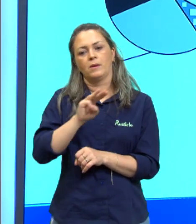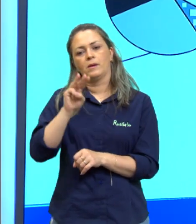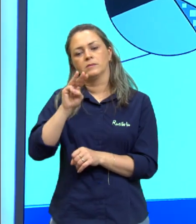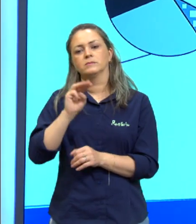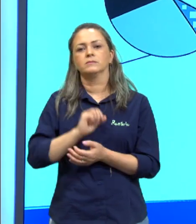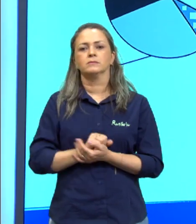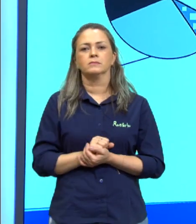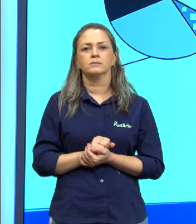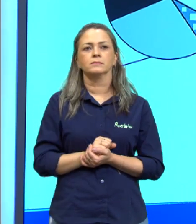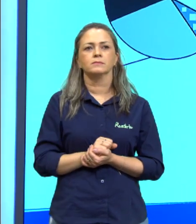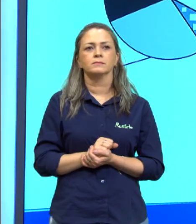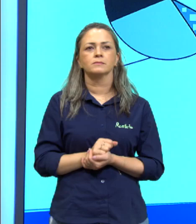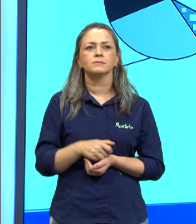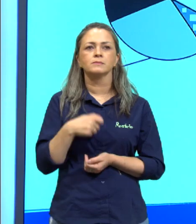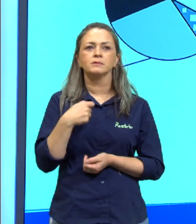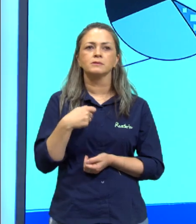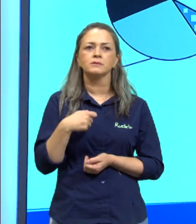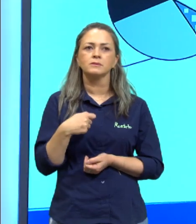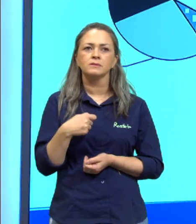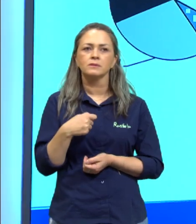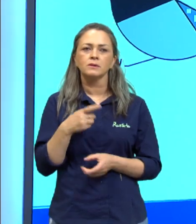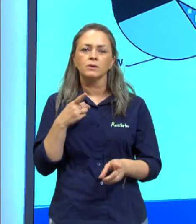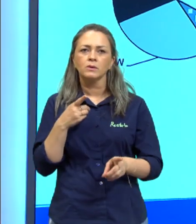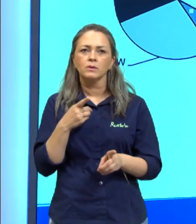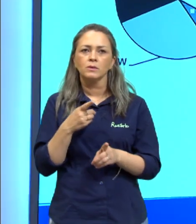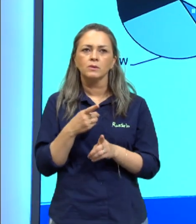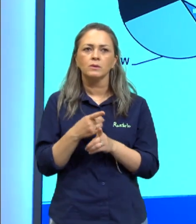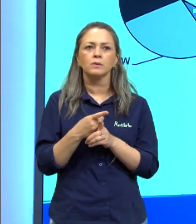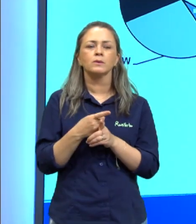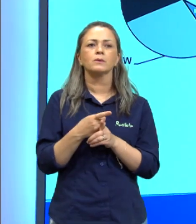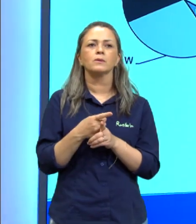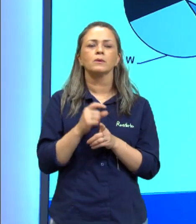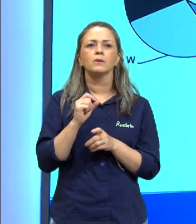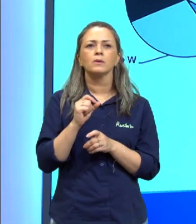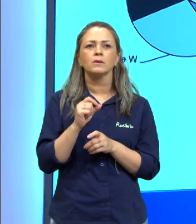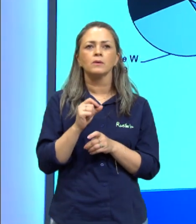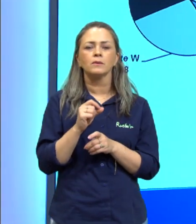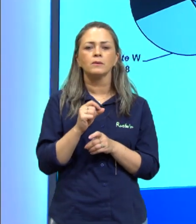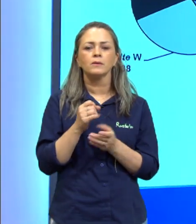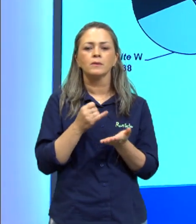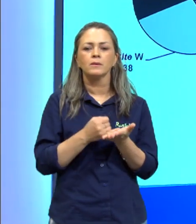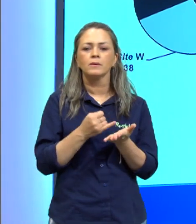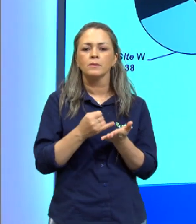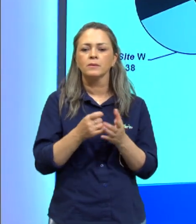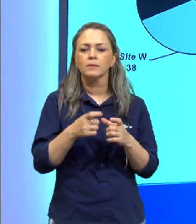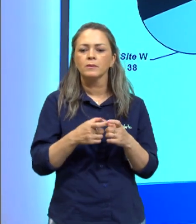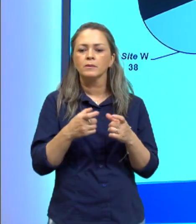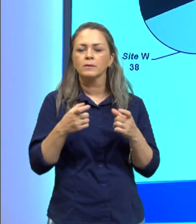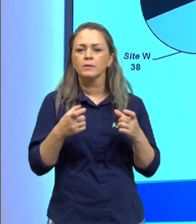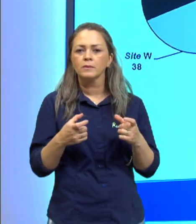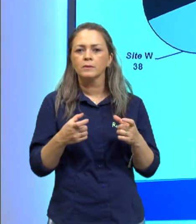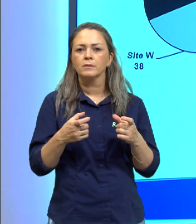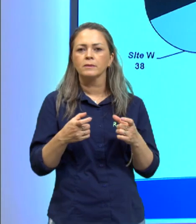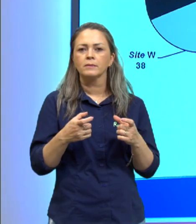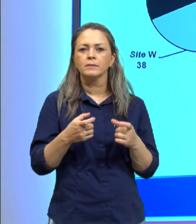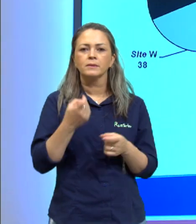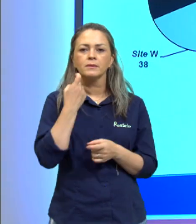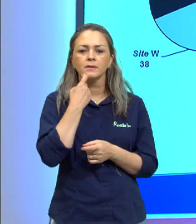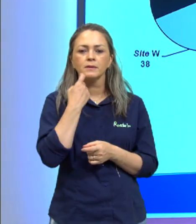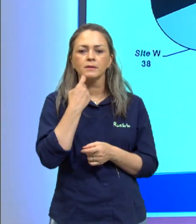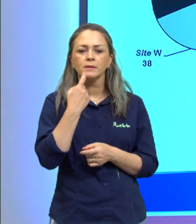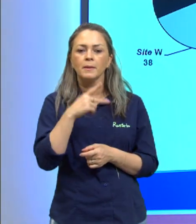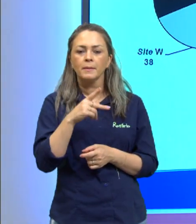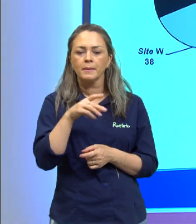Então, o que eu preciso? Eu preciso encontrar qual foi a taxa de aumento de sexta para